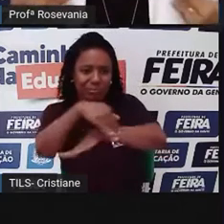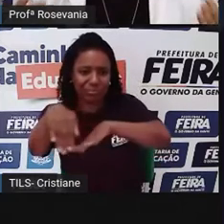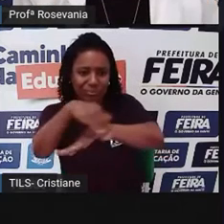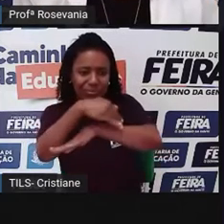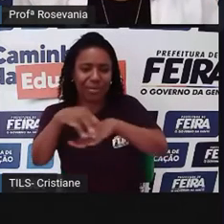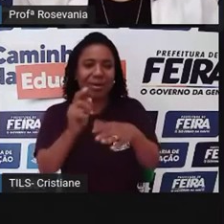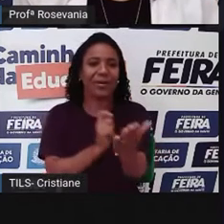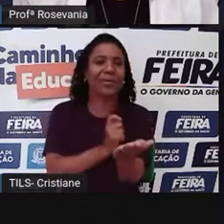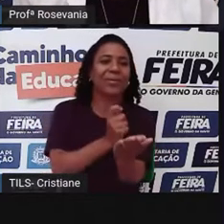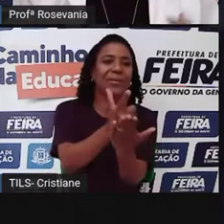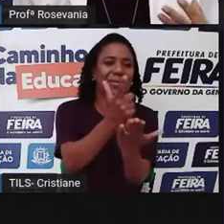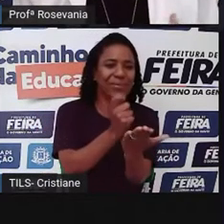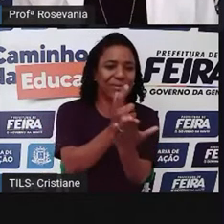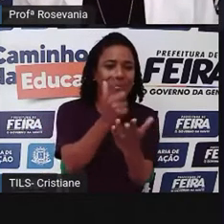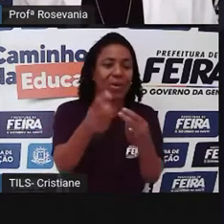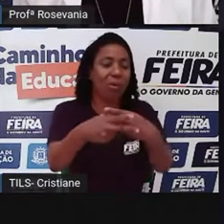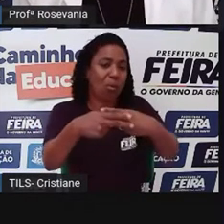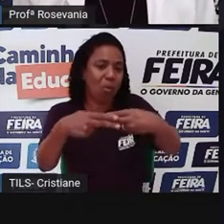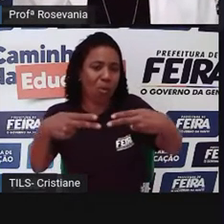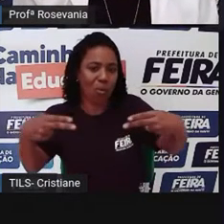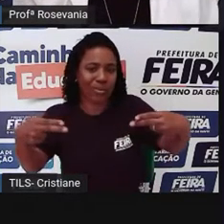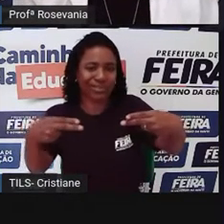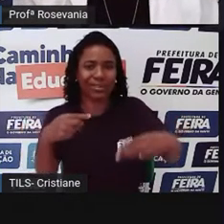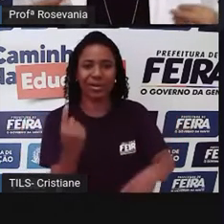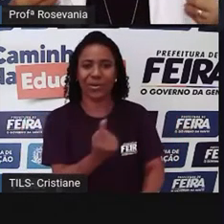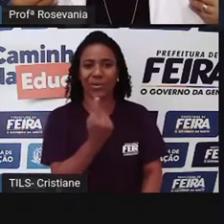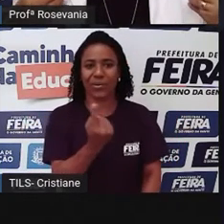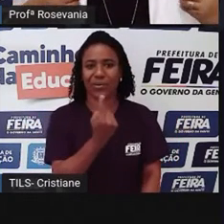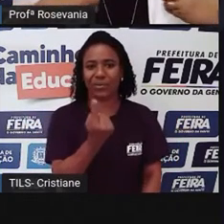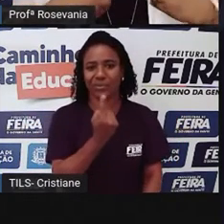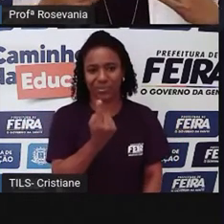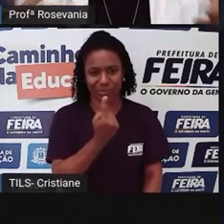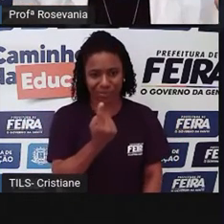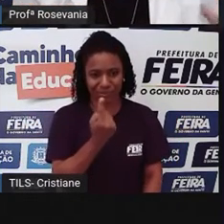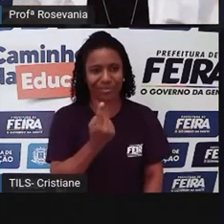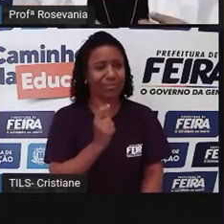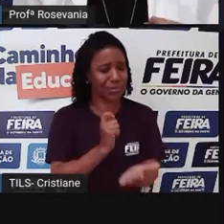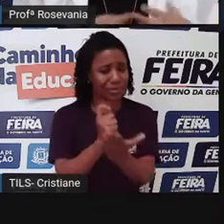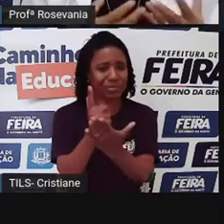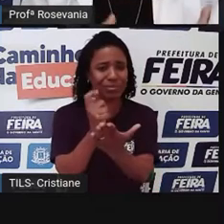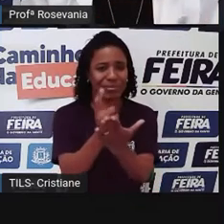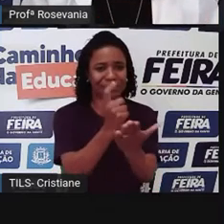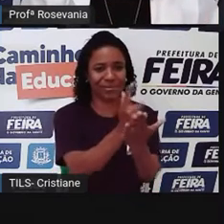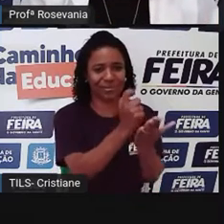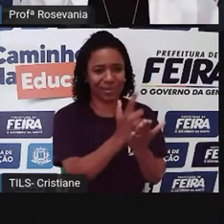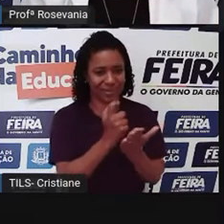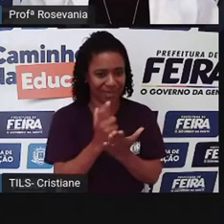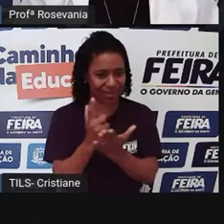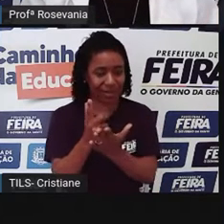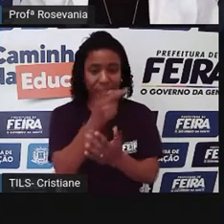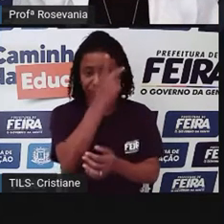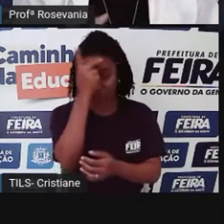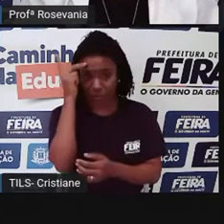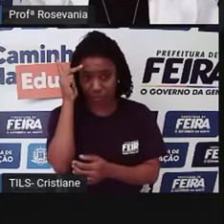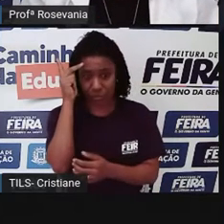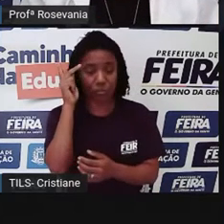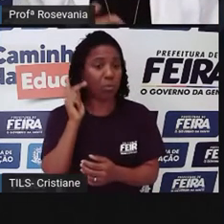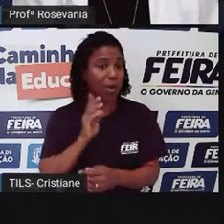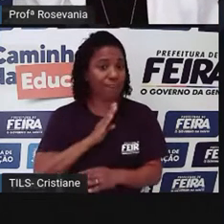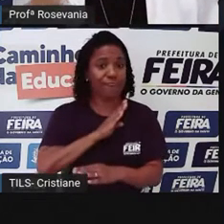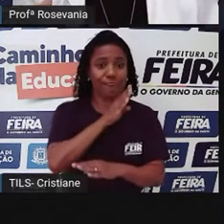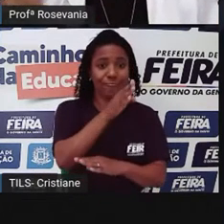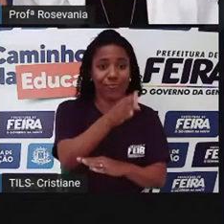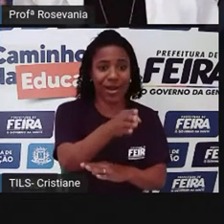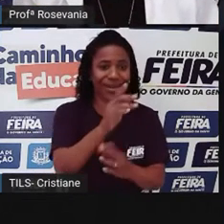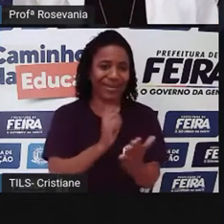eu chego lá e compro os produtos. Como o próprio nome já está dizendo, é aquele que atende o consumidor final. Por quê? Porque ele vende